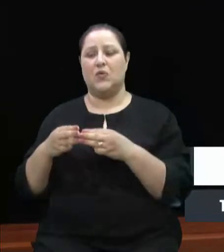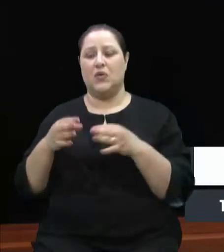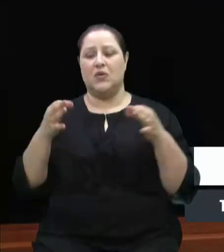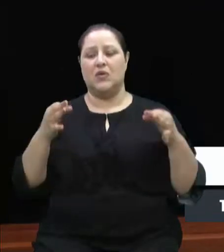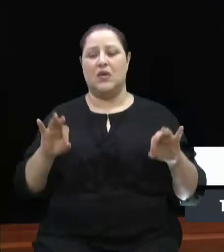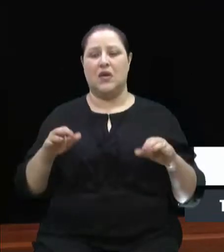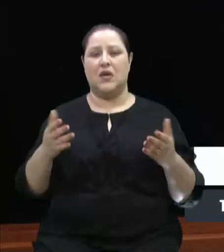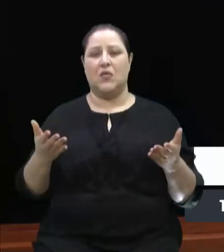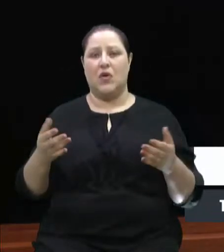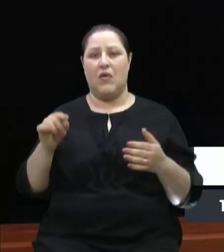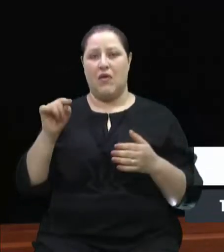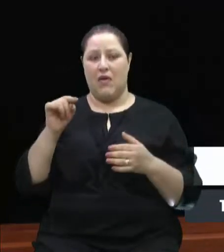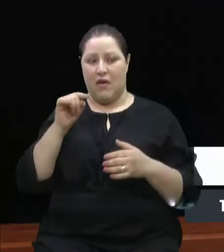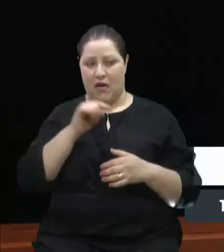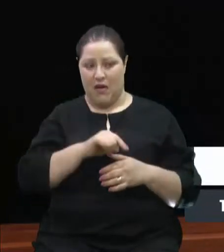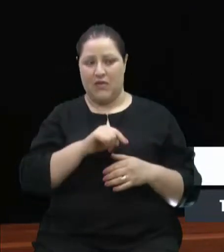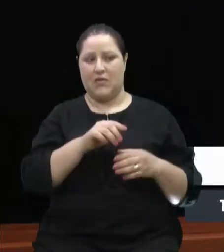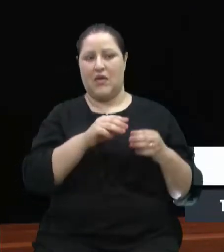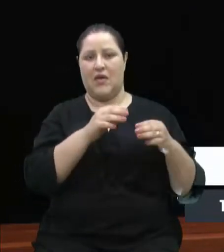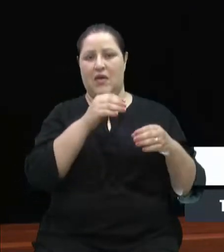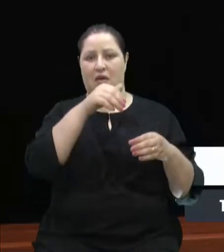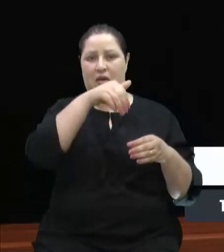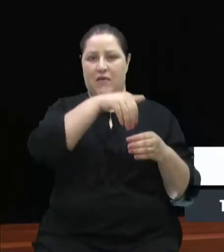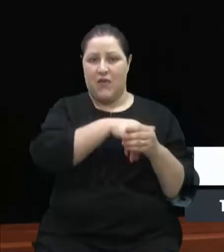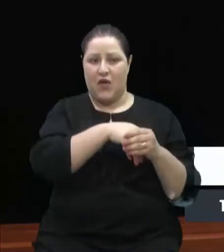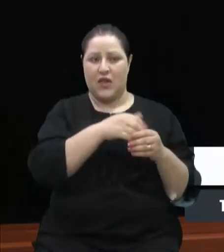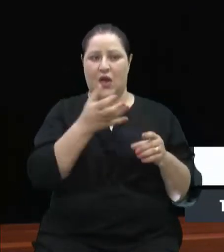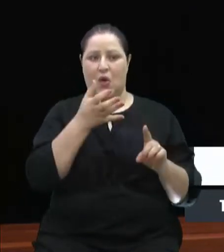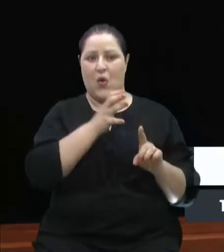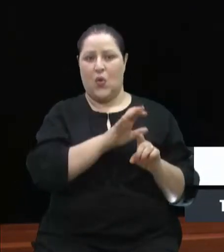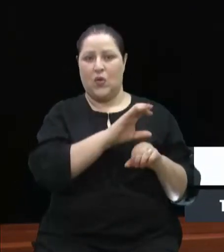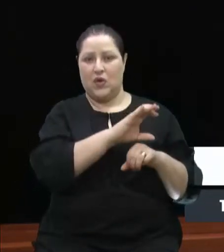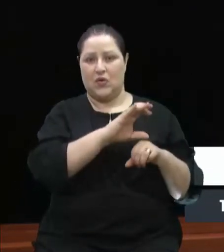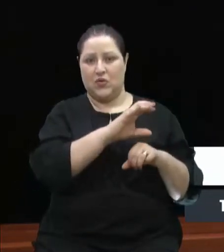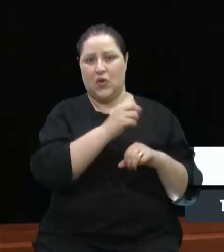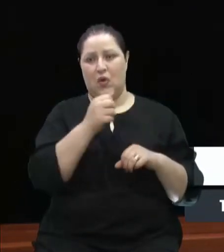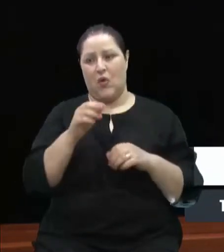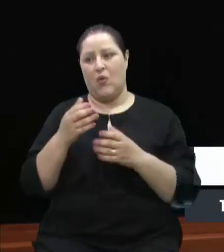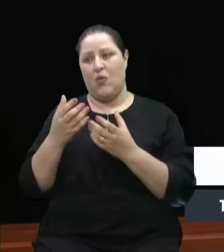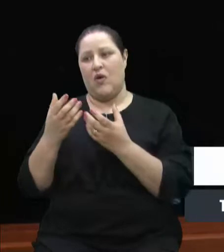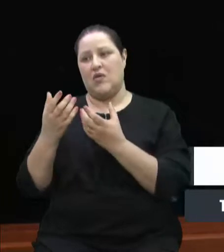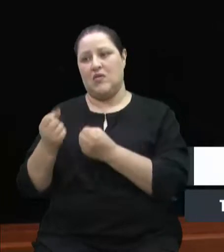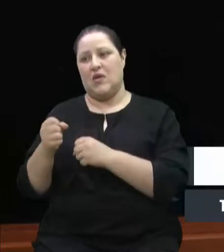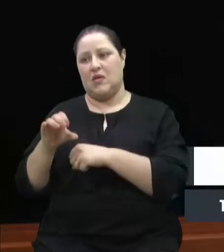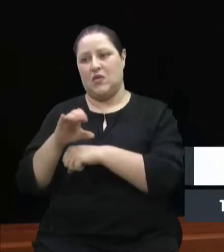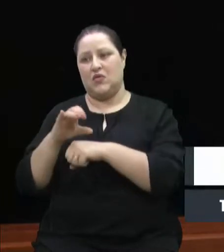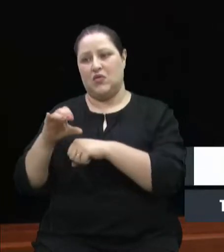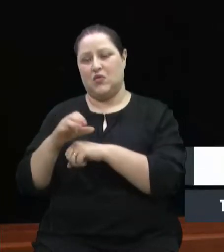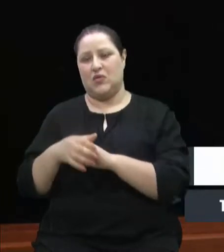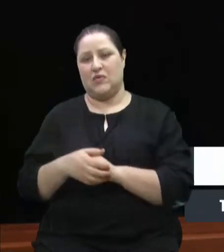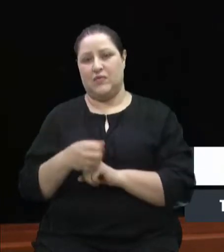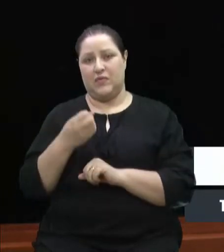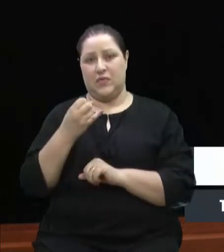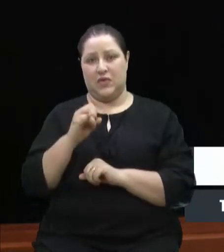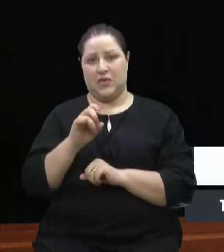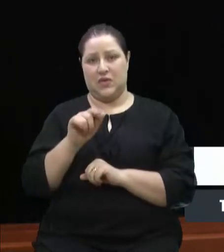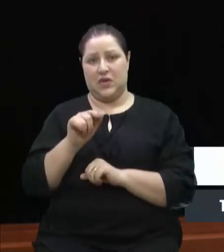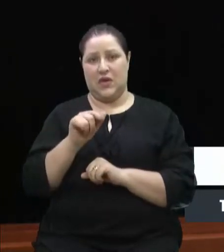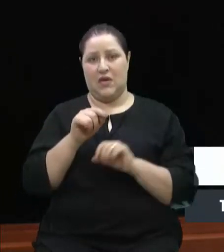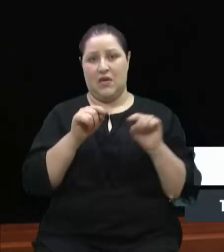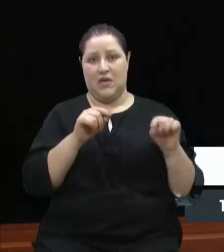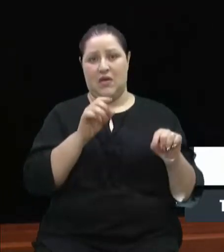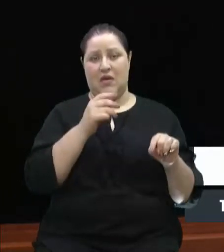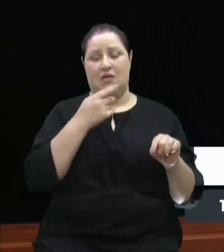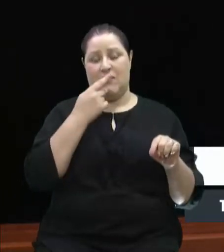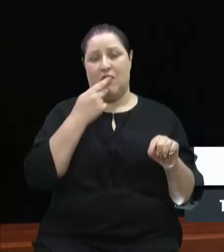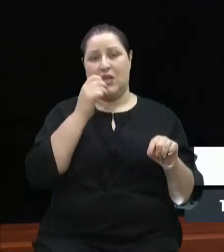contra a Constituição ou a favor da Constituição? Se votar a favor, estamos votando contra a Constituição